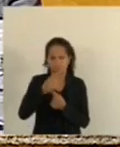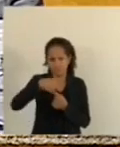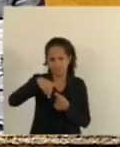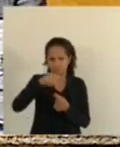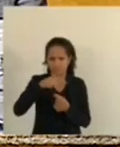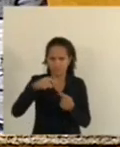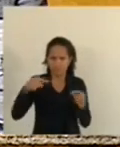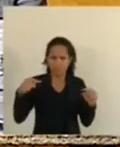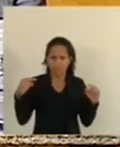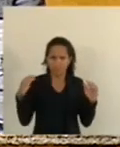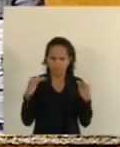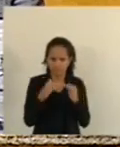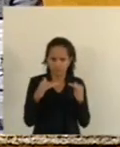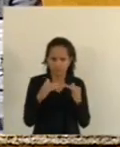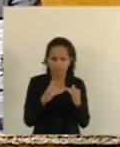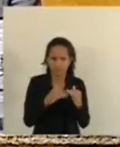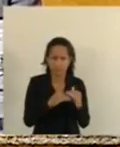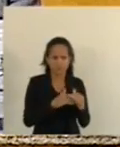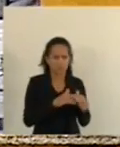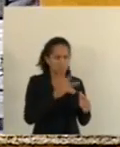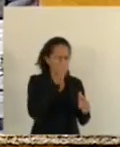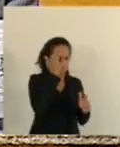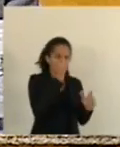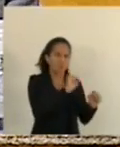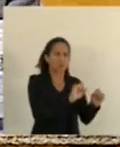Por mim Não tem problema